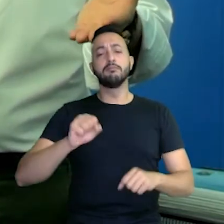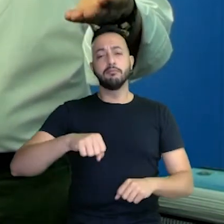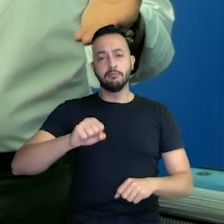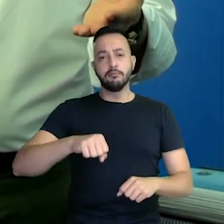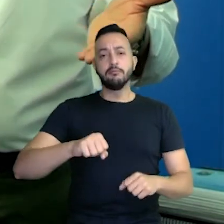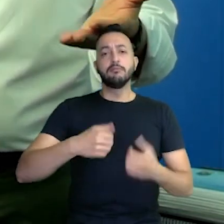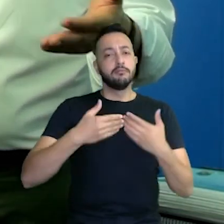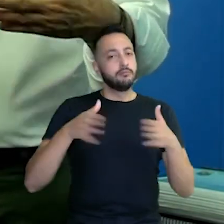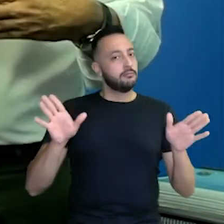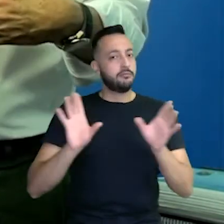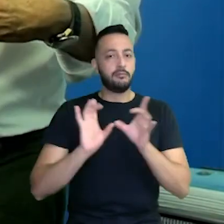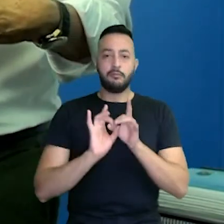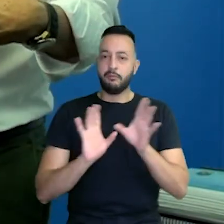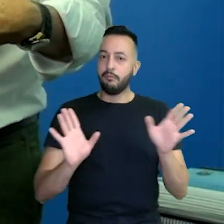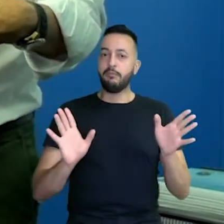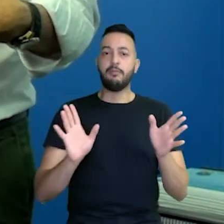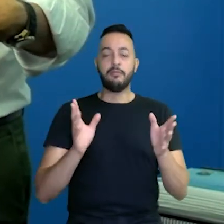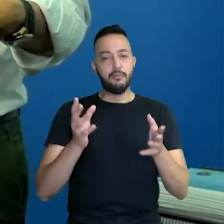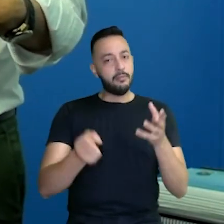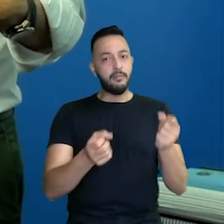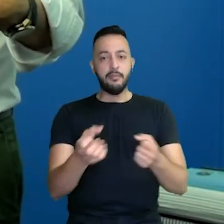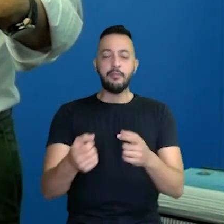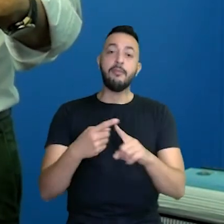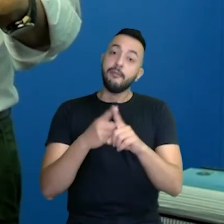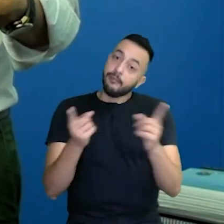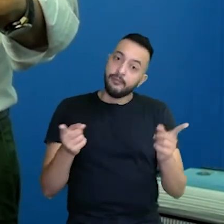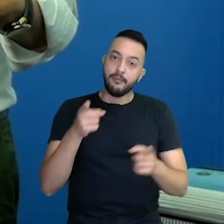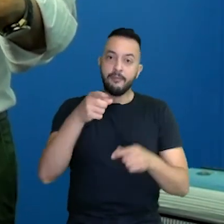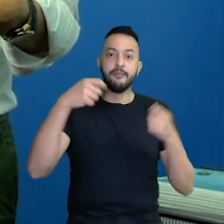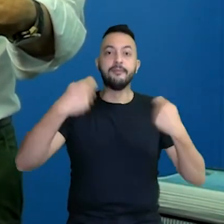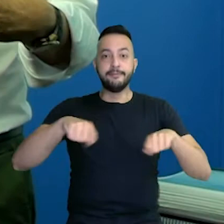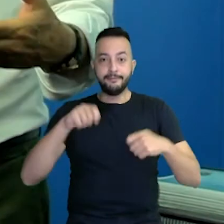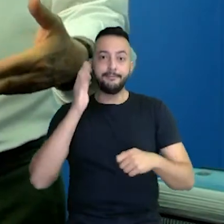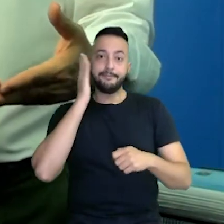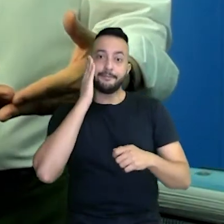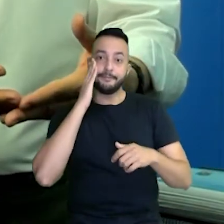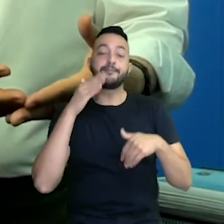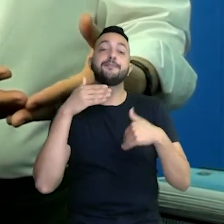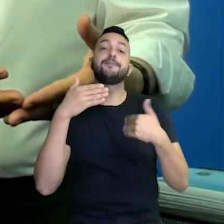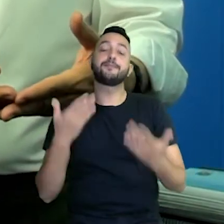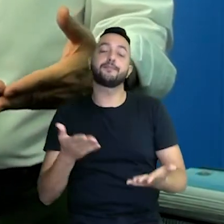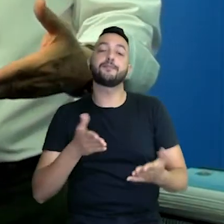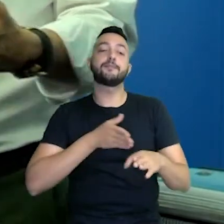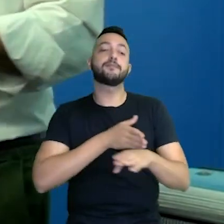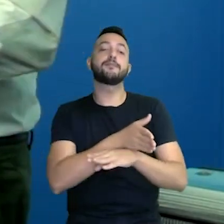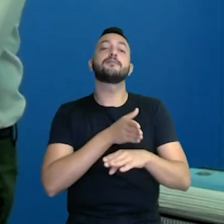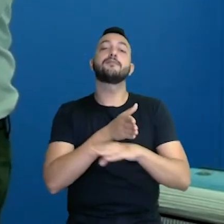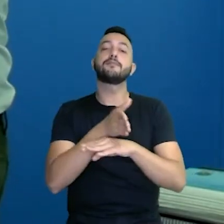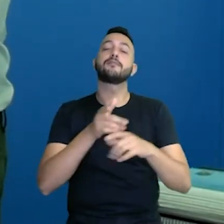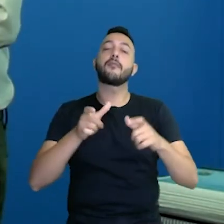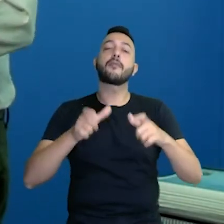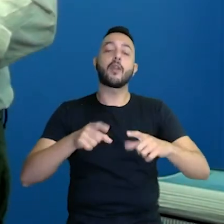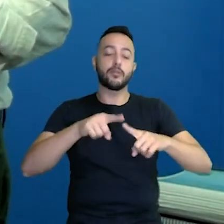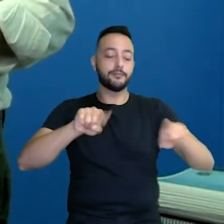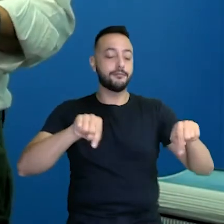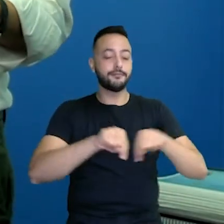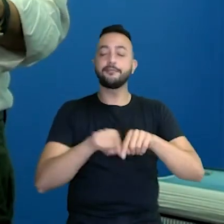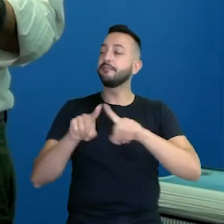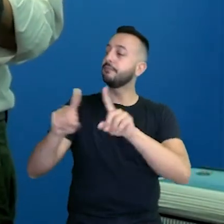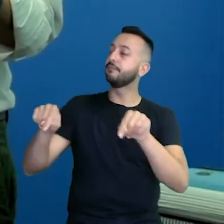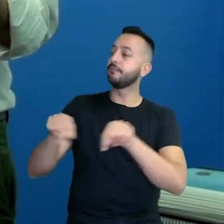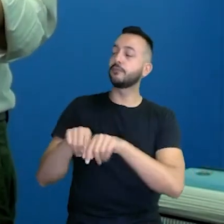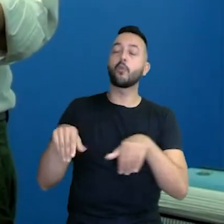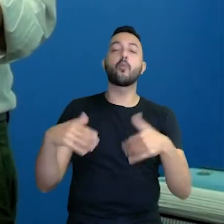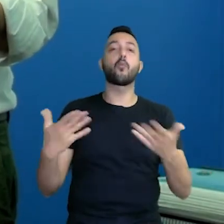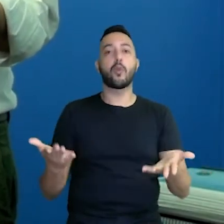pode, ela está aberta para te receber, mas você precisa saber qual departamento vai procurar, que a gente chama aqui de núcleo, então